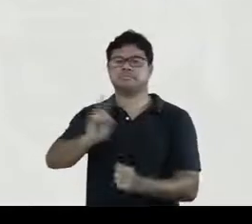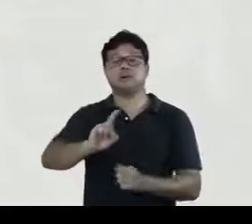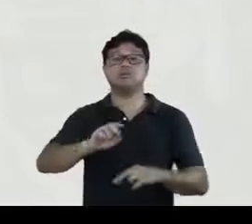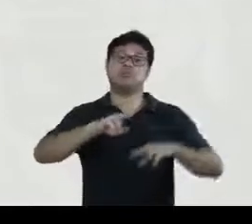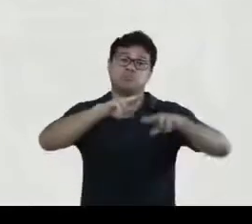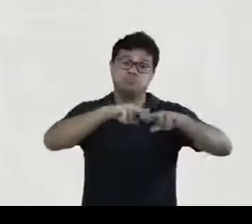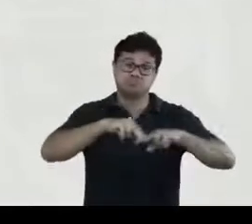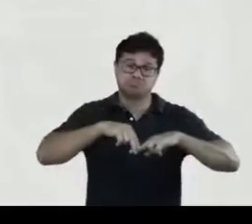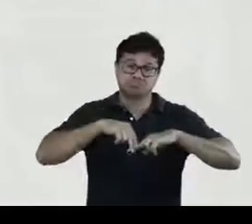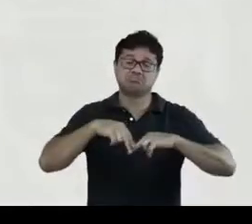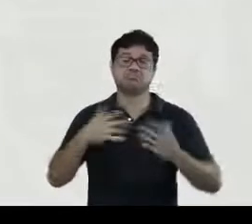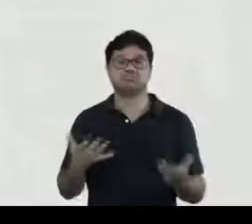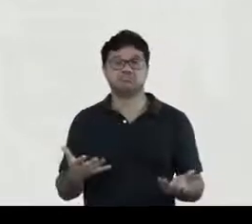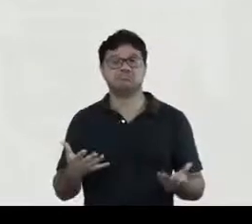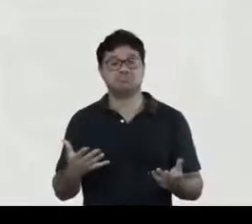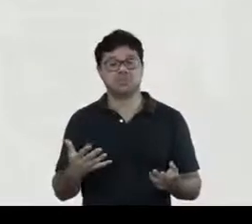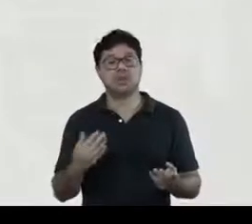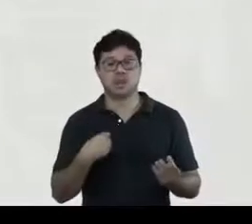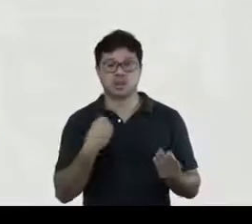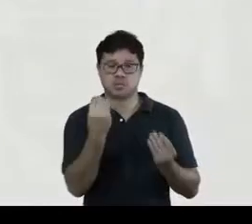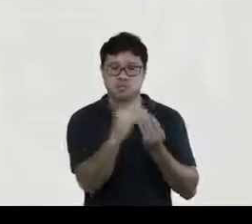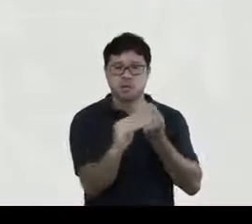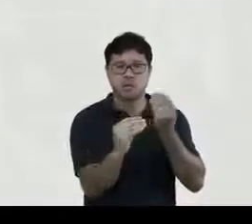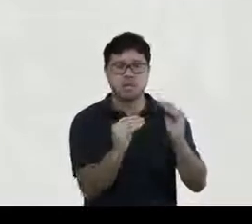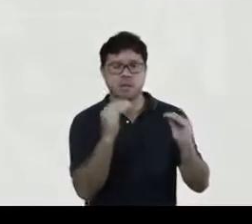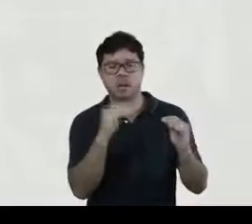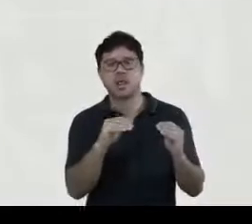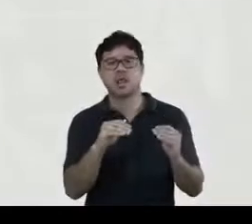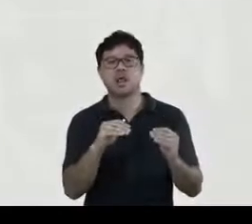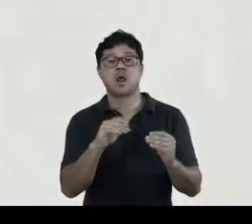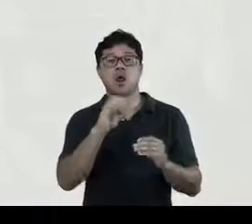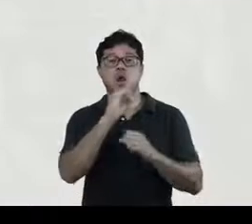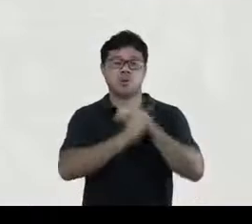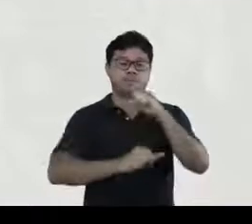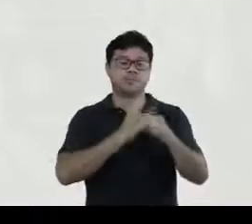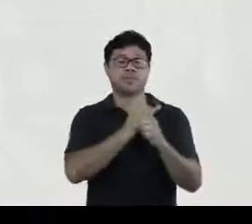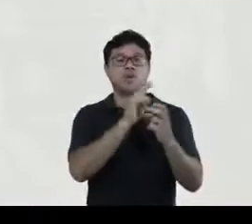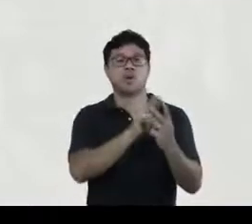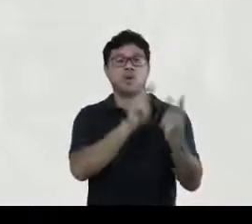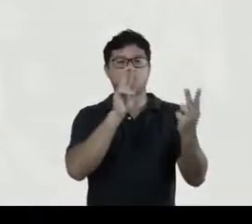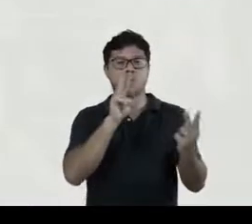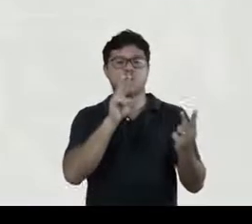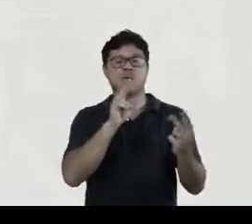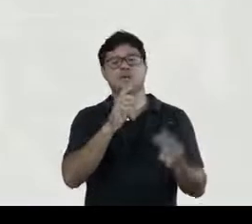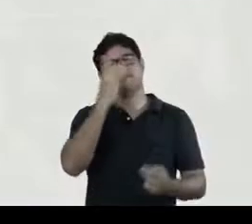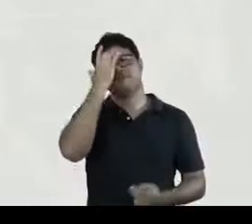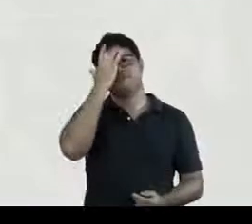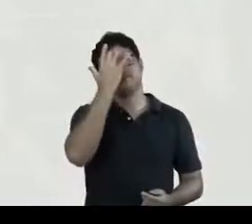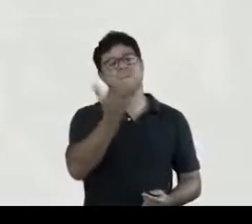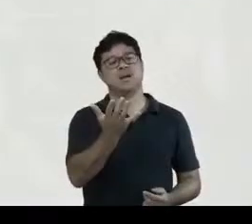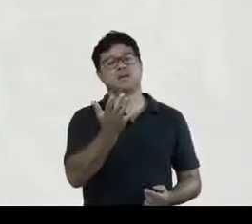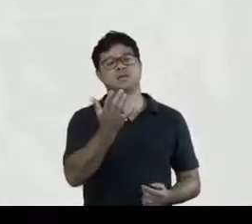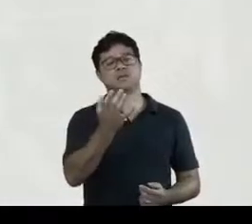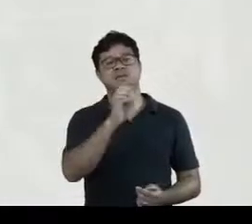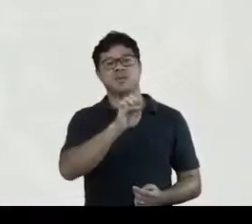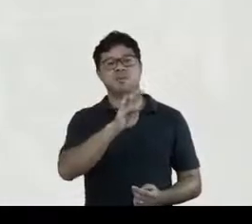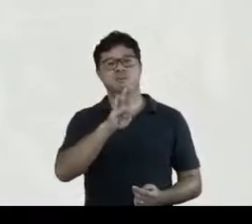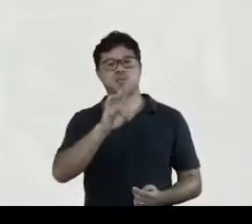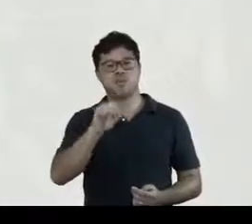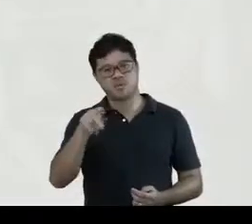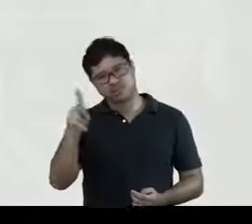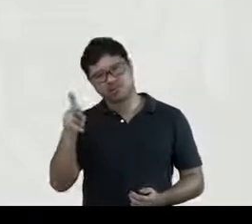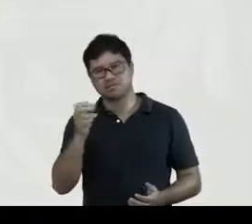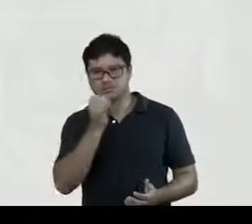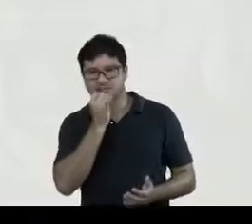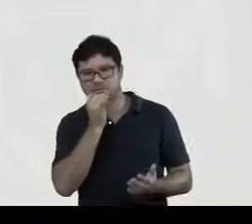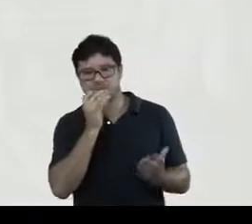lhe meter em línia era mais fácil. A segunda ideia era que lhe meter em